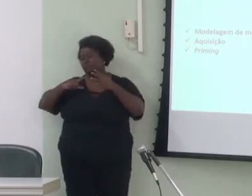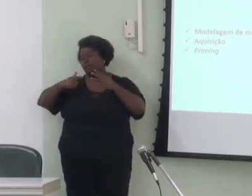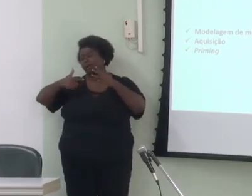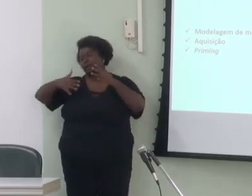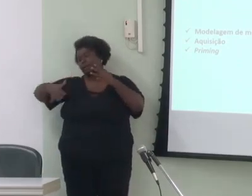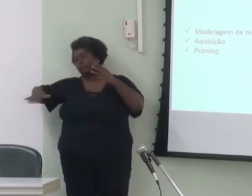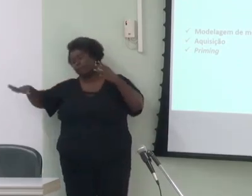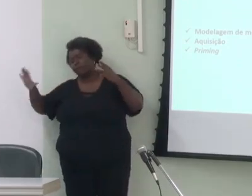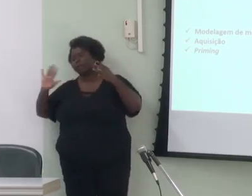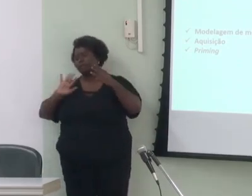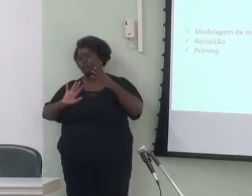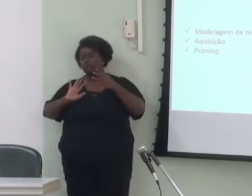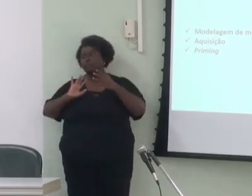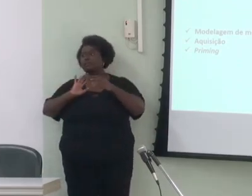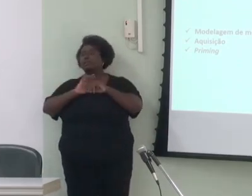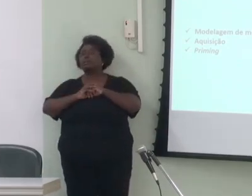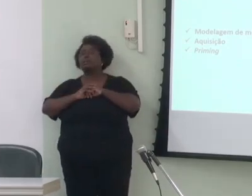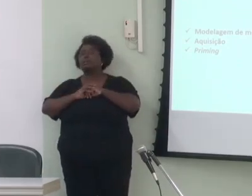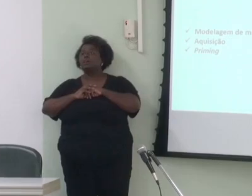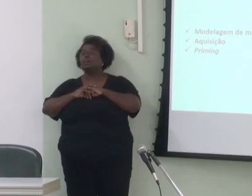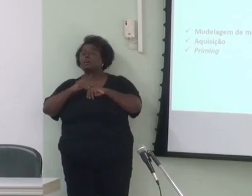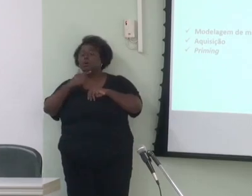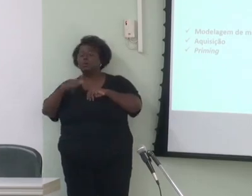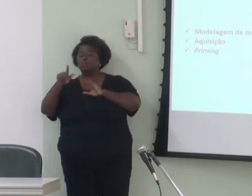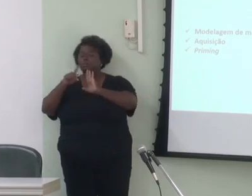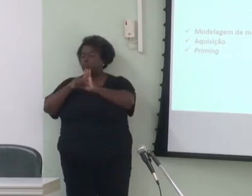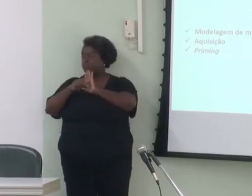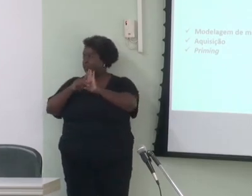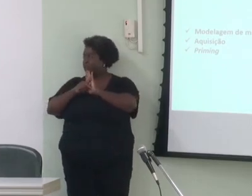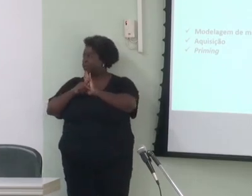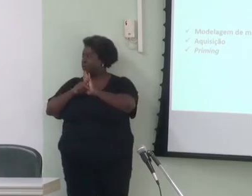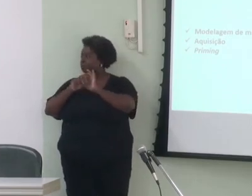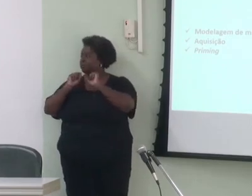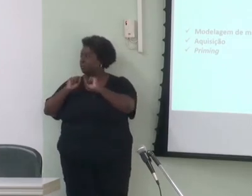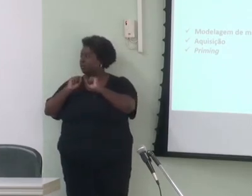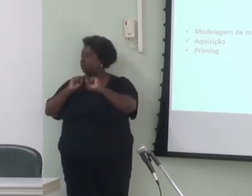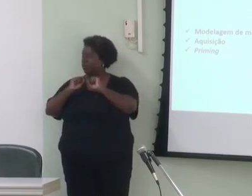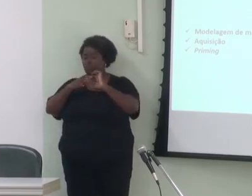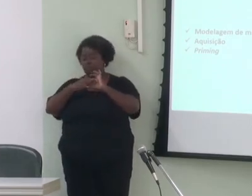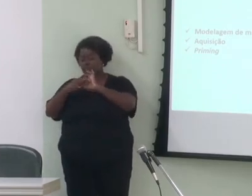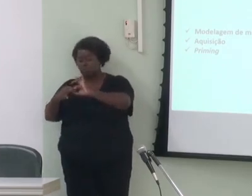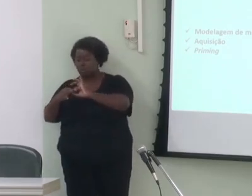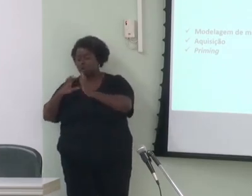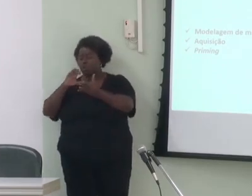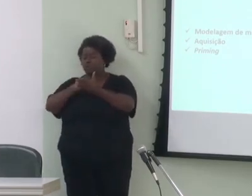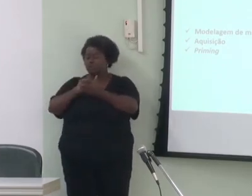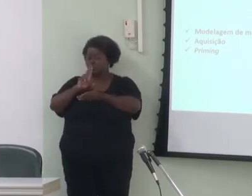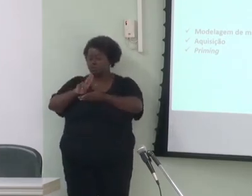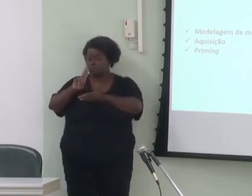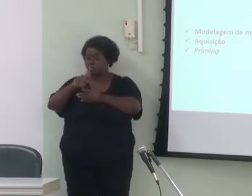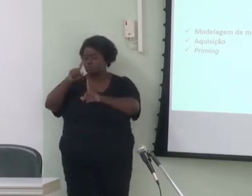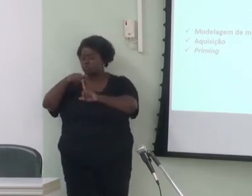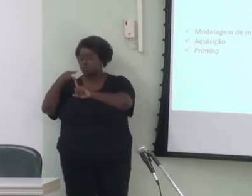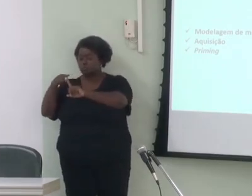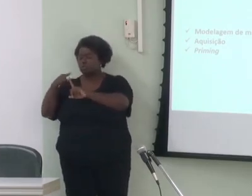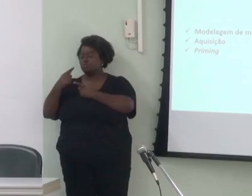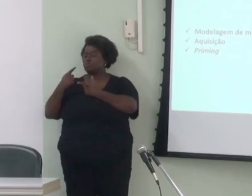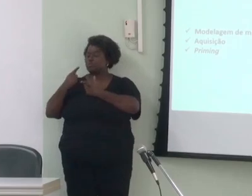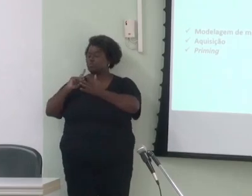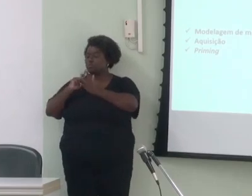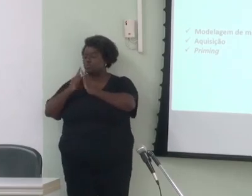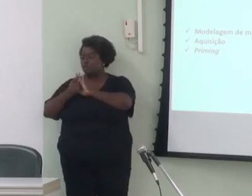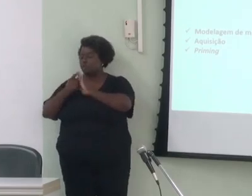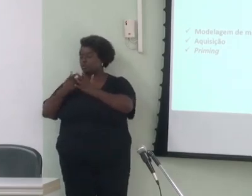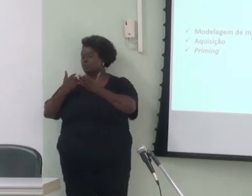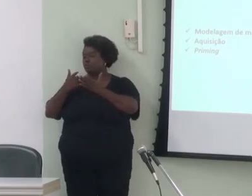construções conectoras já que outras propriedades podem contextuais como registro de uso tipos e gêneros textuais